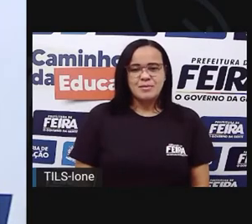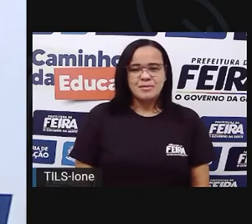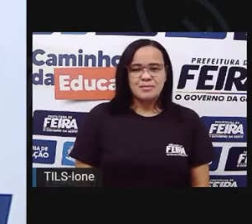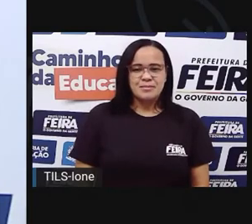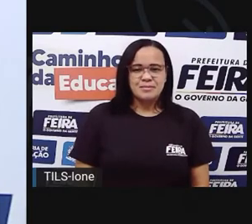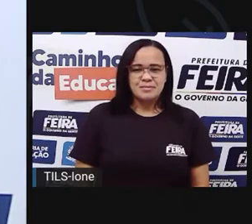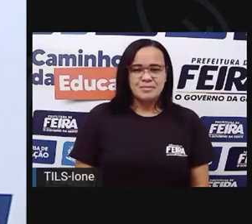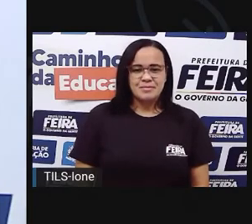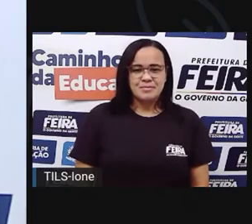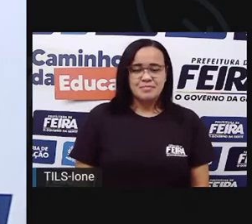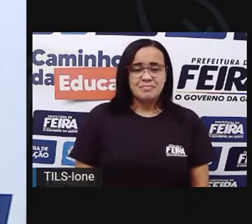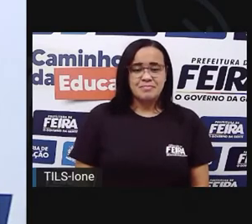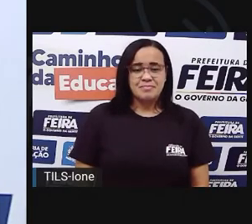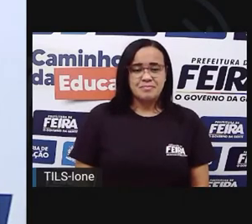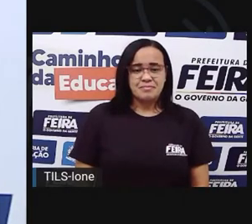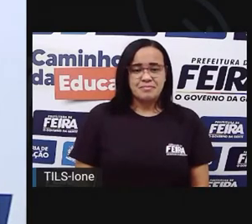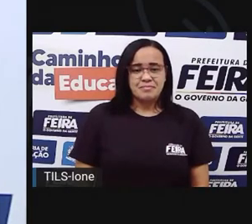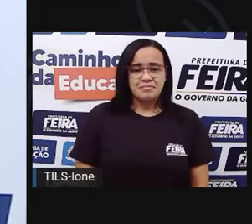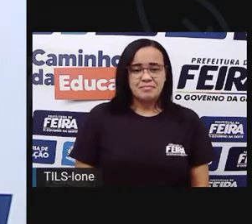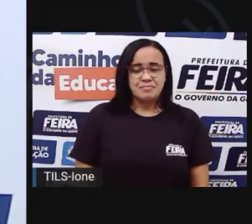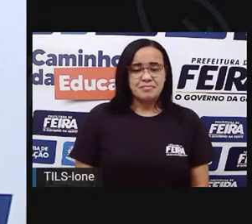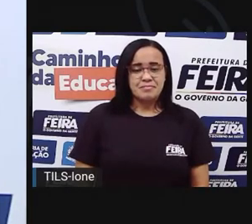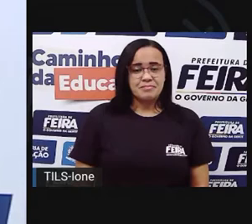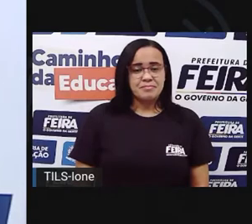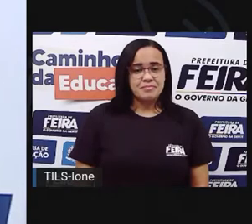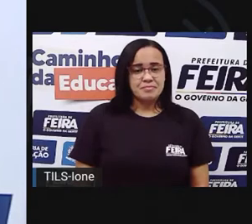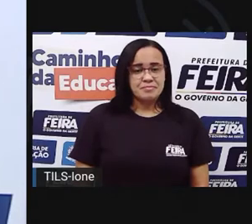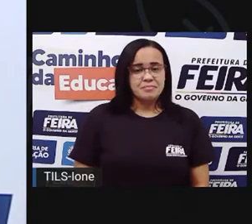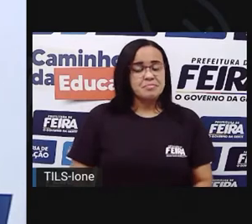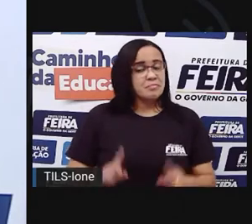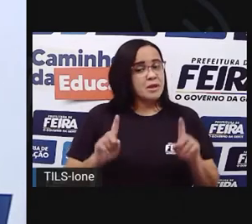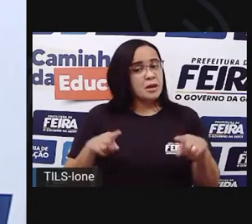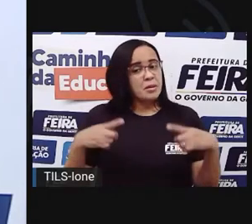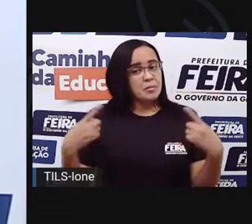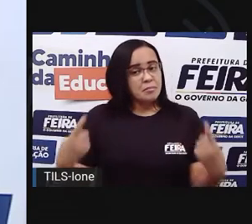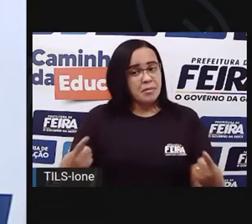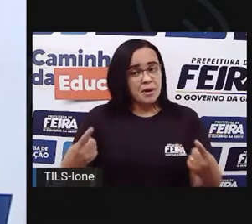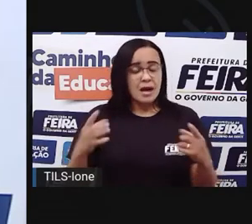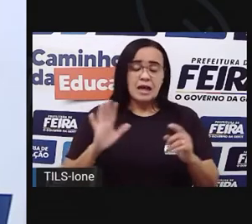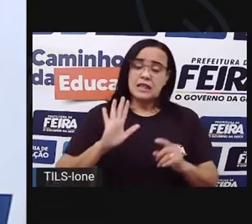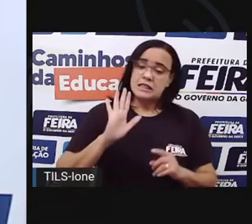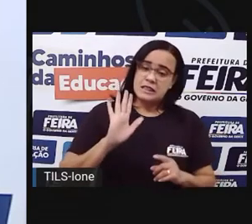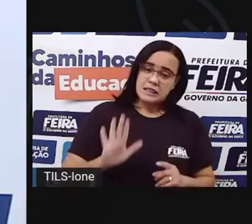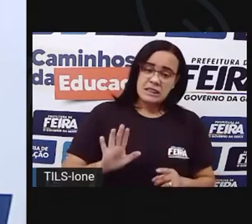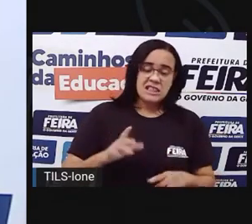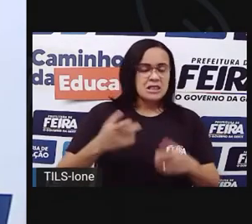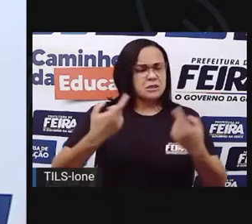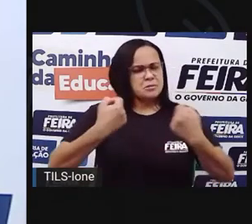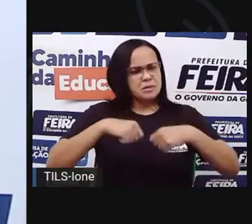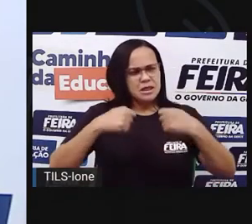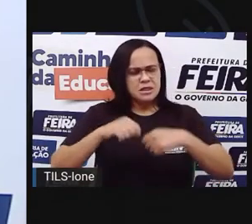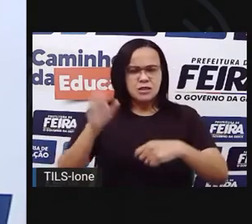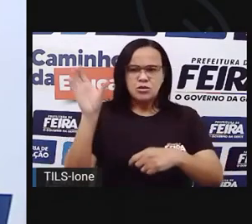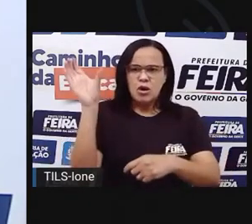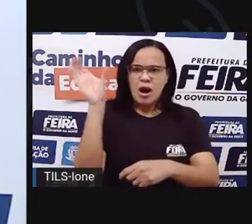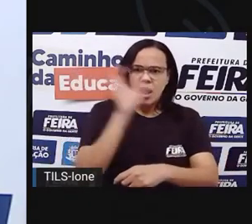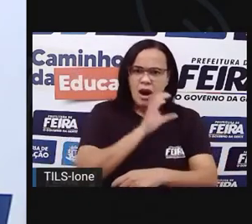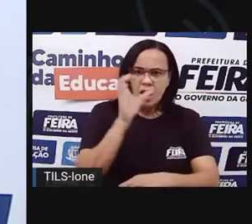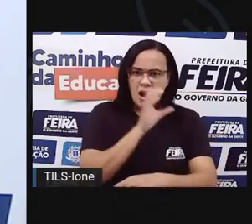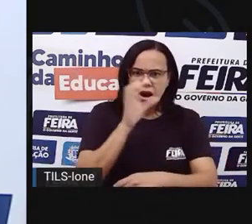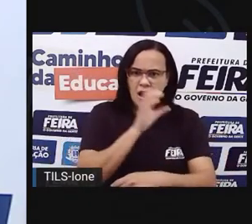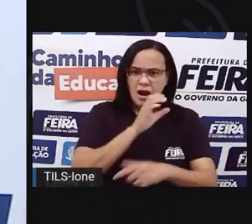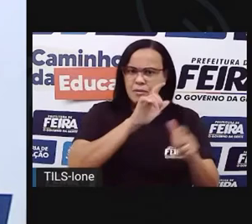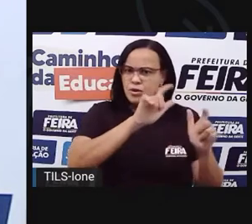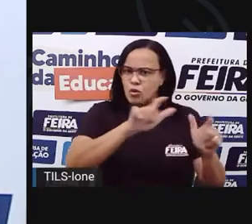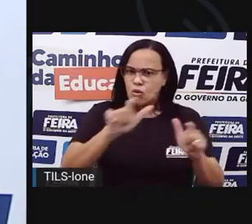Mas se eu preciso chegar muito rápido lá no Jabaquara, vou por baixo da